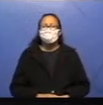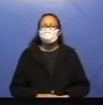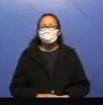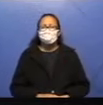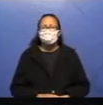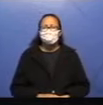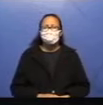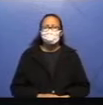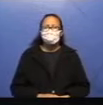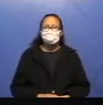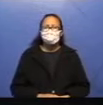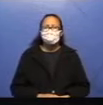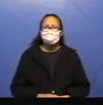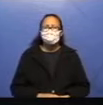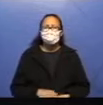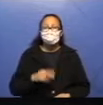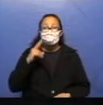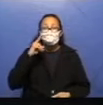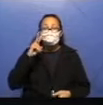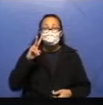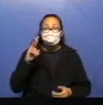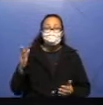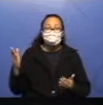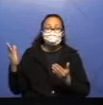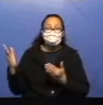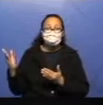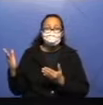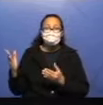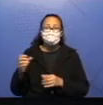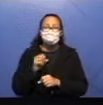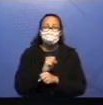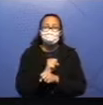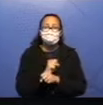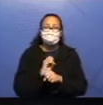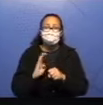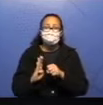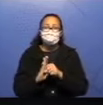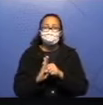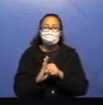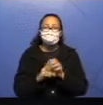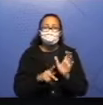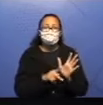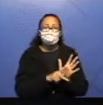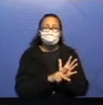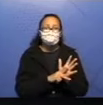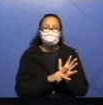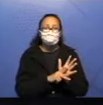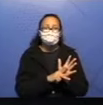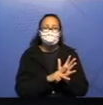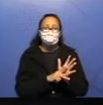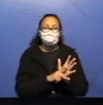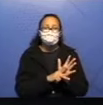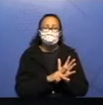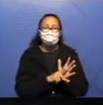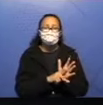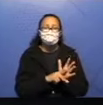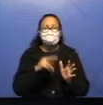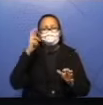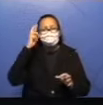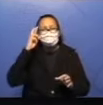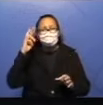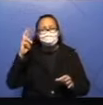Olha aqui, destacado como substantivo próprio, a Dona Maria. O milho, a colher